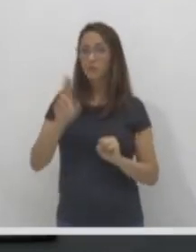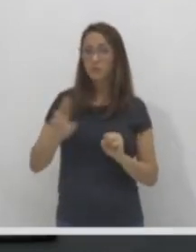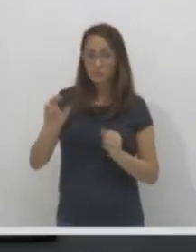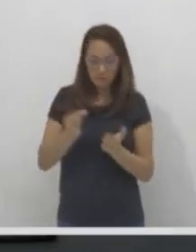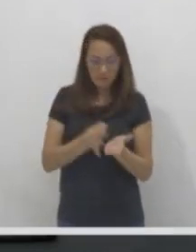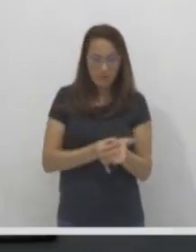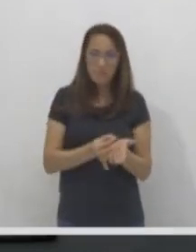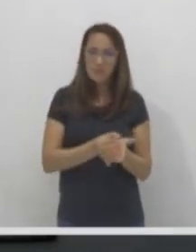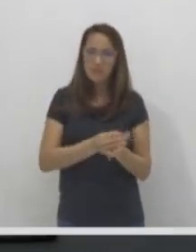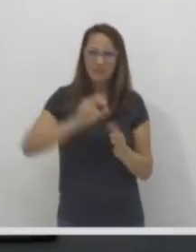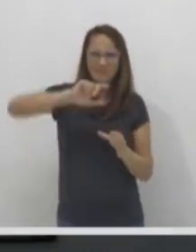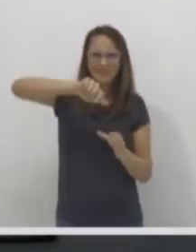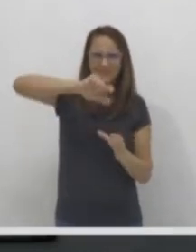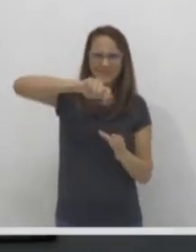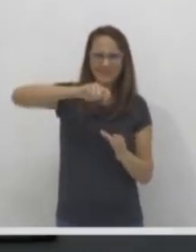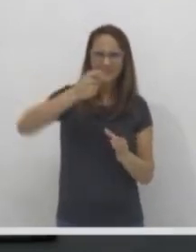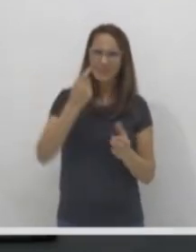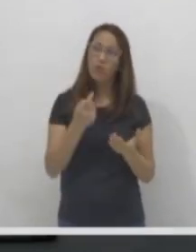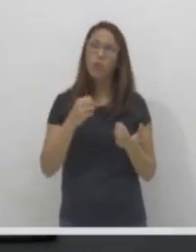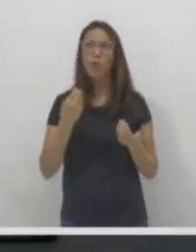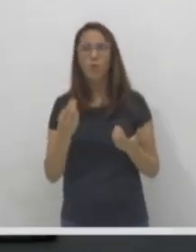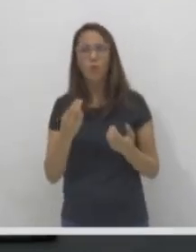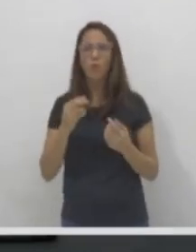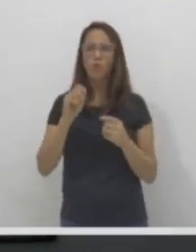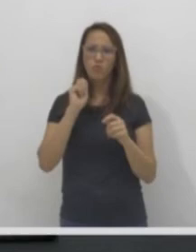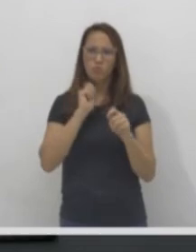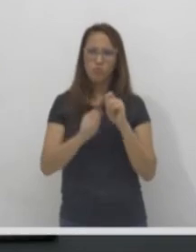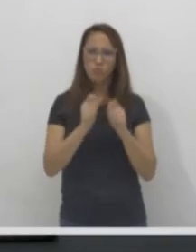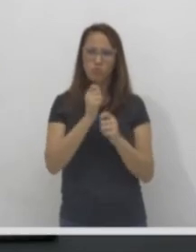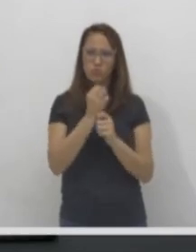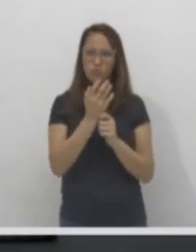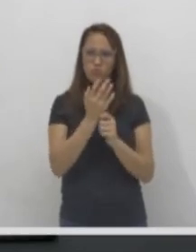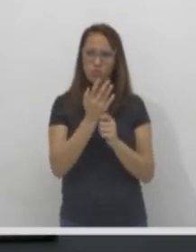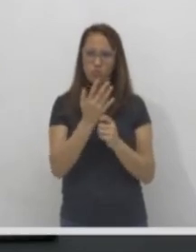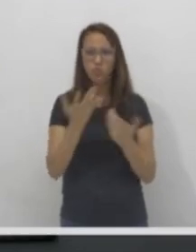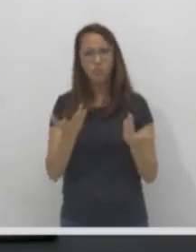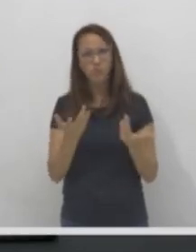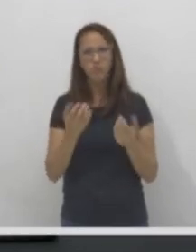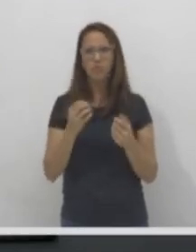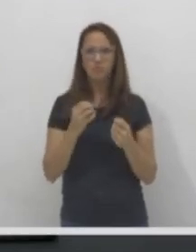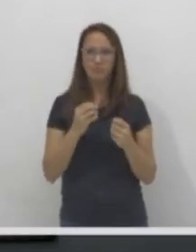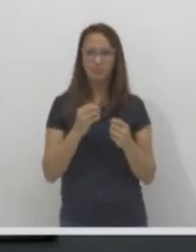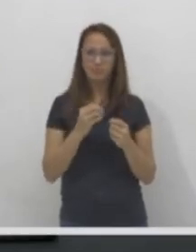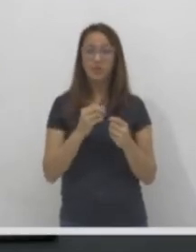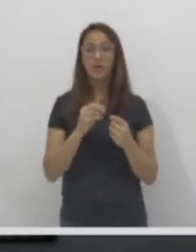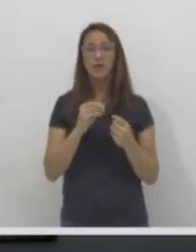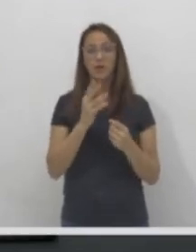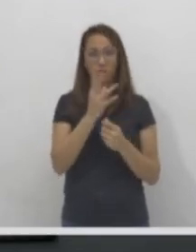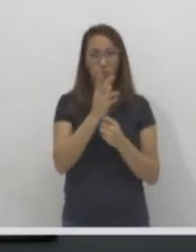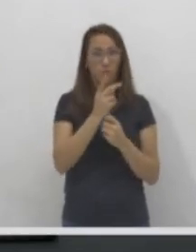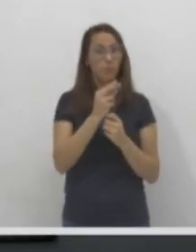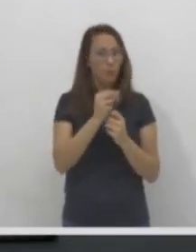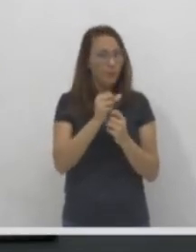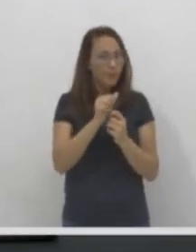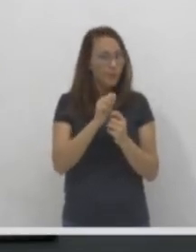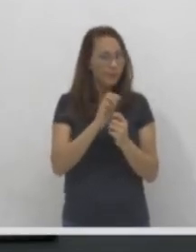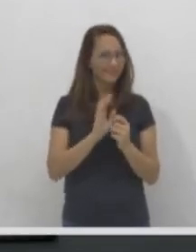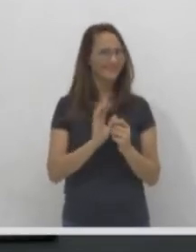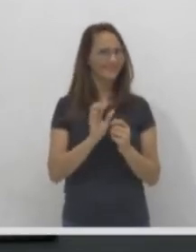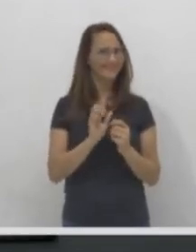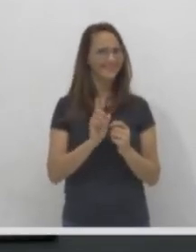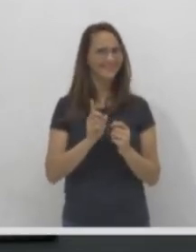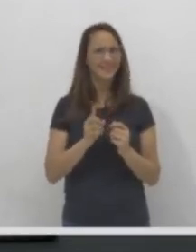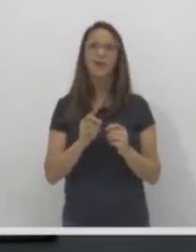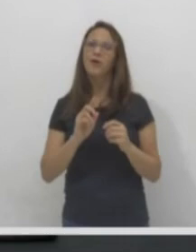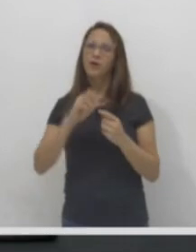palito de fósforo queimado de preferência, bolinha de papel, palito de picolé, qualquer objeto que você possa fazer a continha.